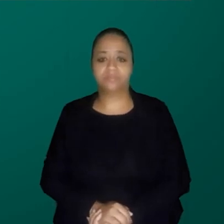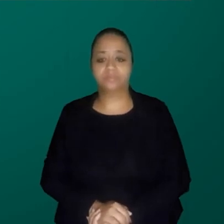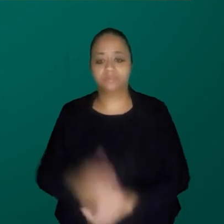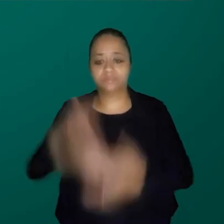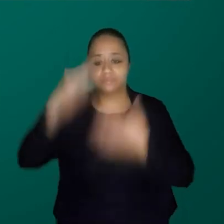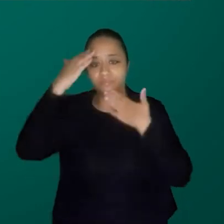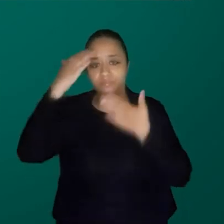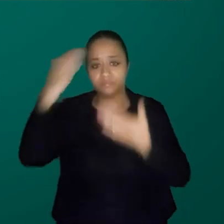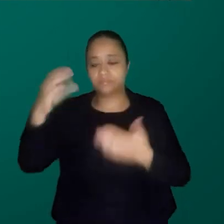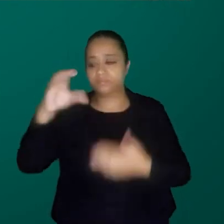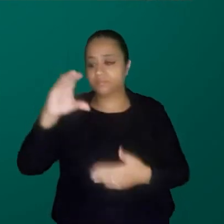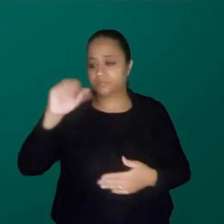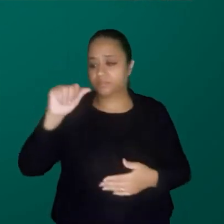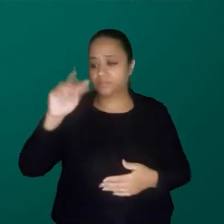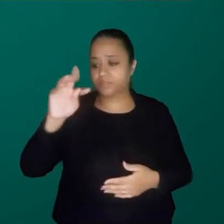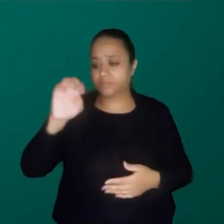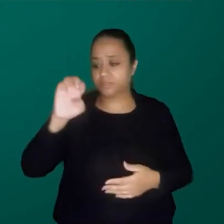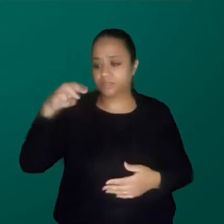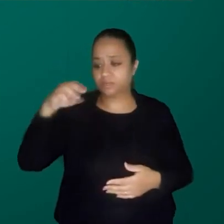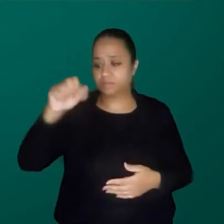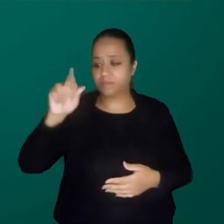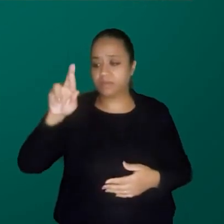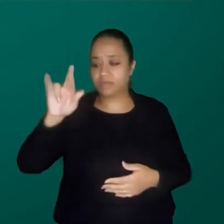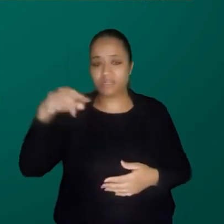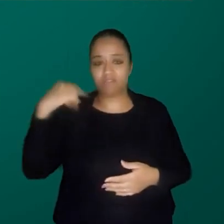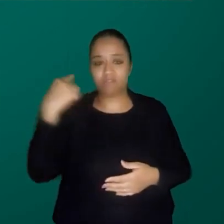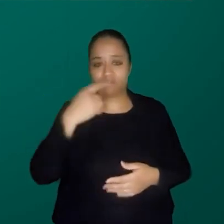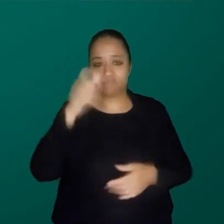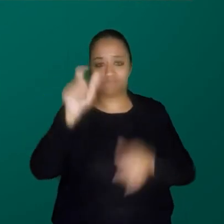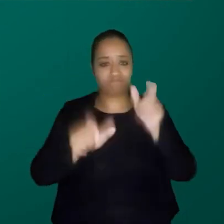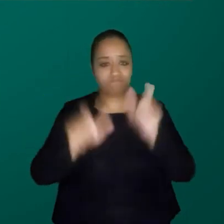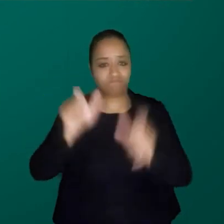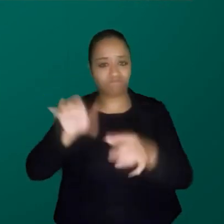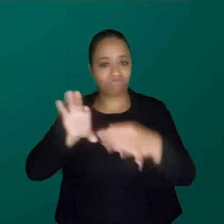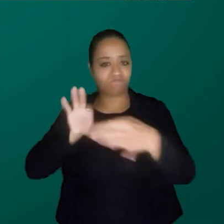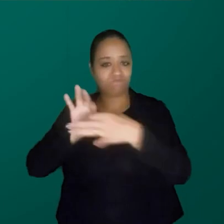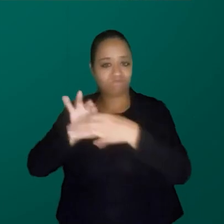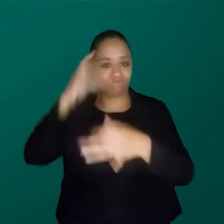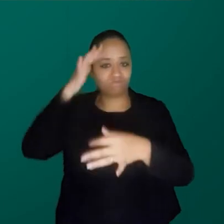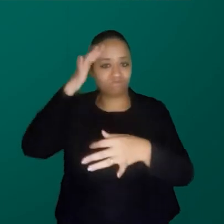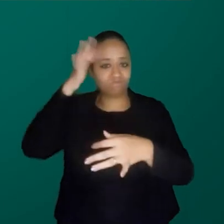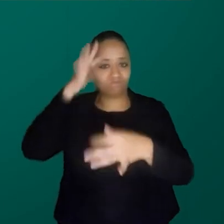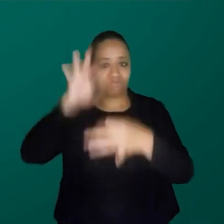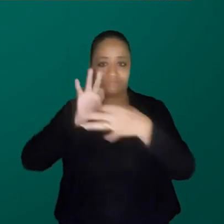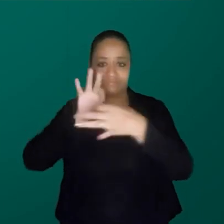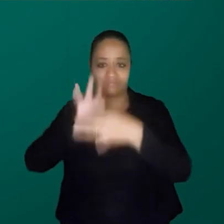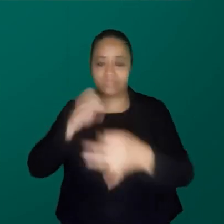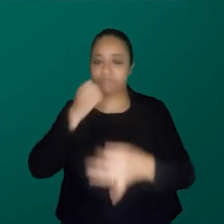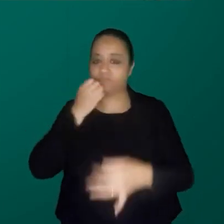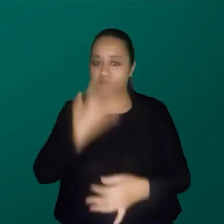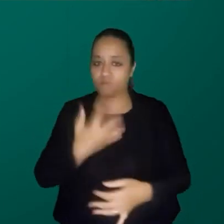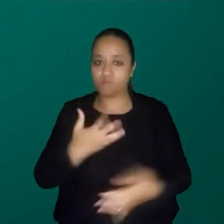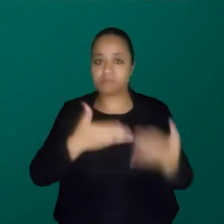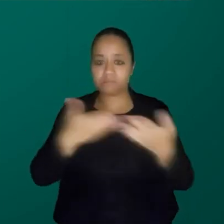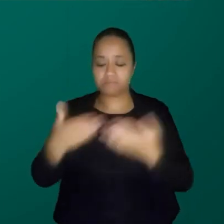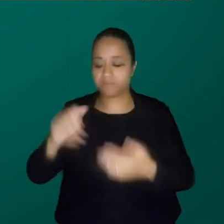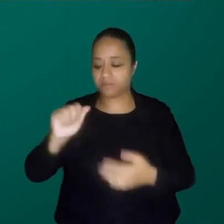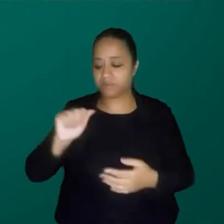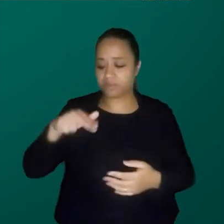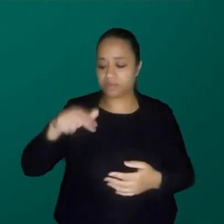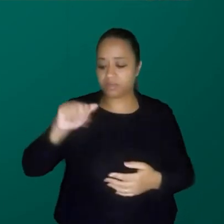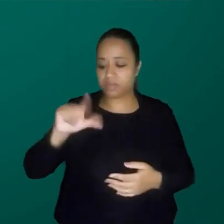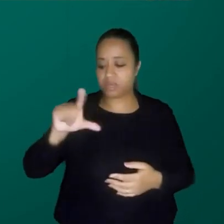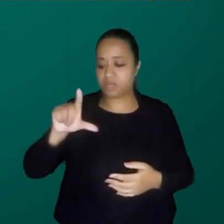Obrigada, Catemari. Que bom que as nossas existências estão conectadas aqui nessa mesa. Muito bom isso. Ana Lúcia, te passo a palavra.